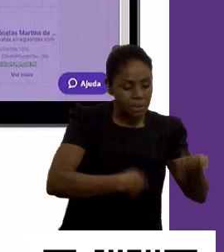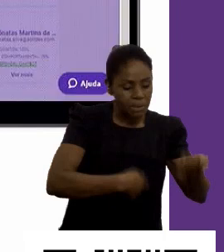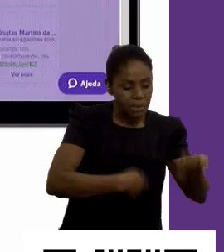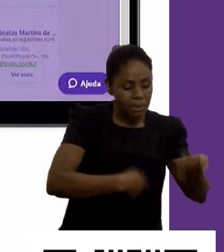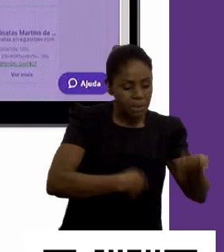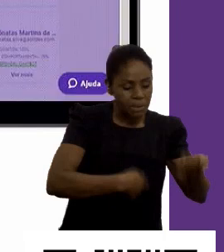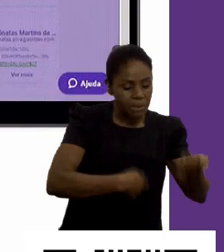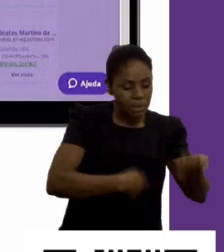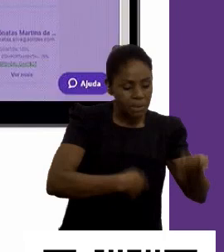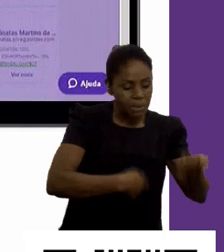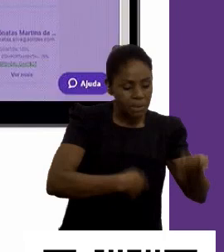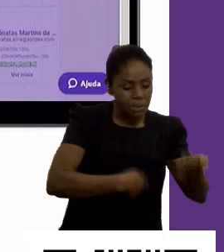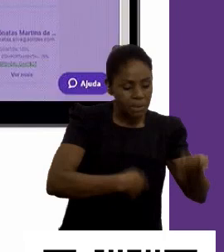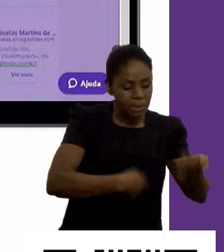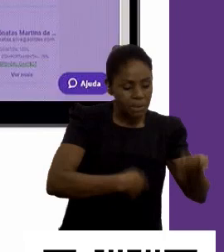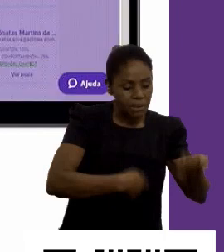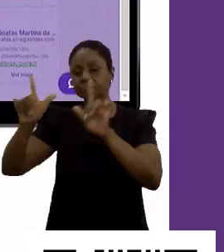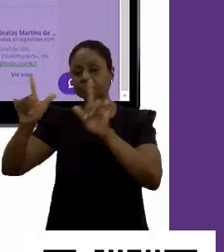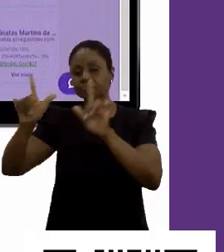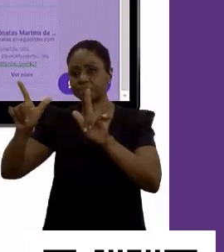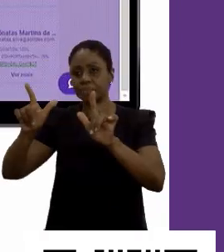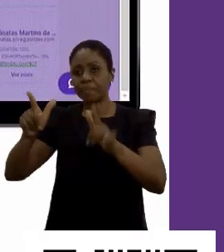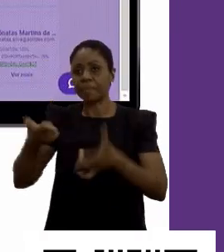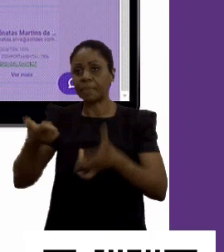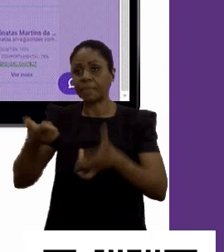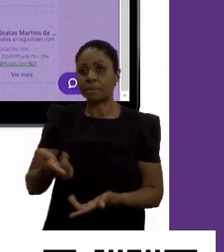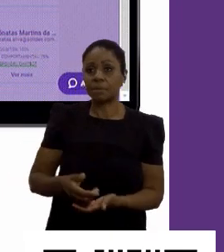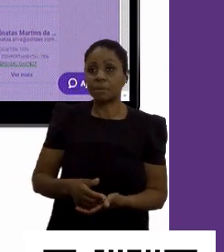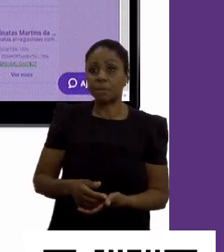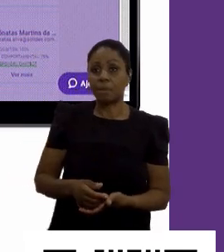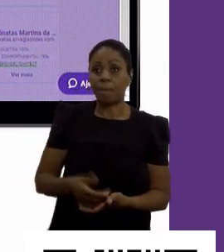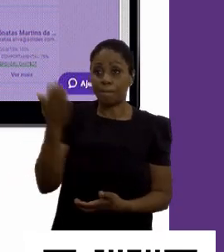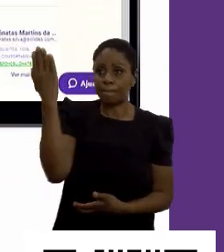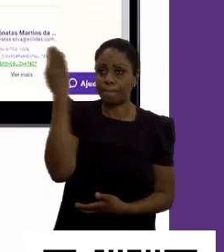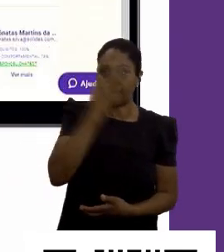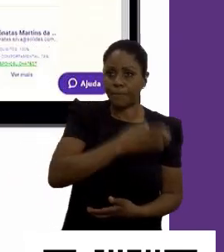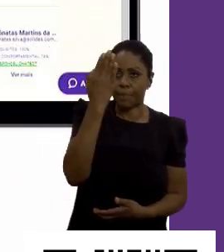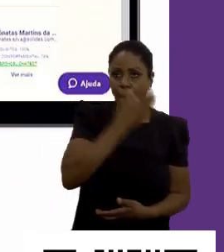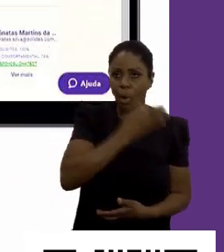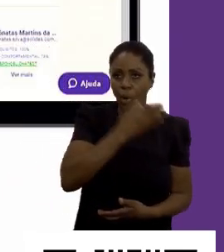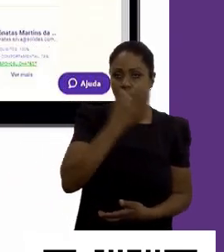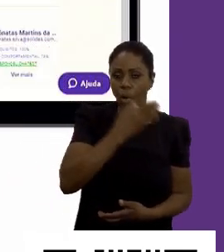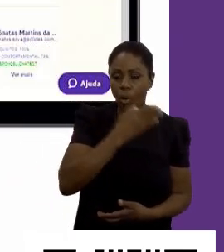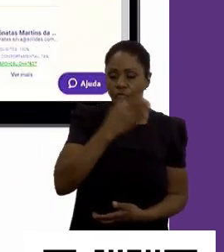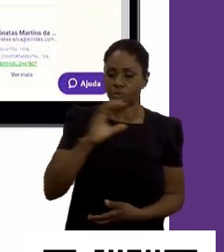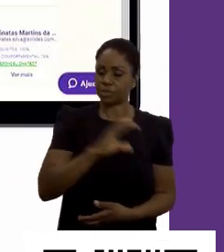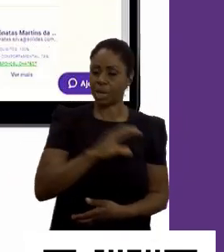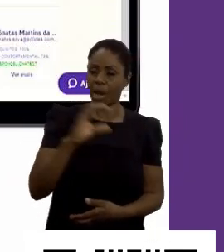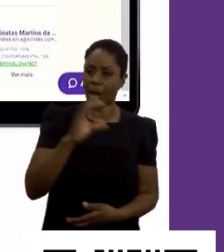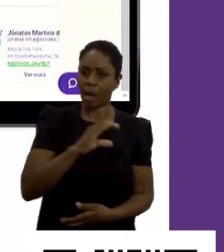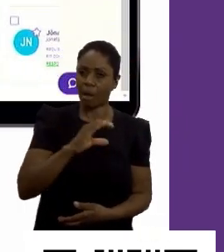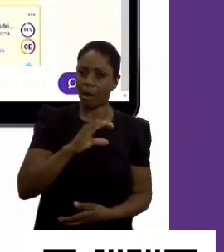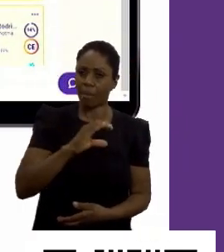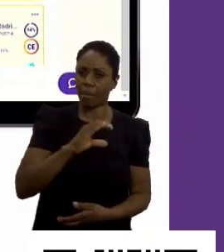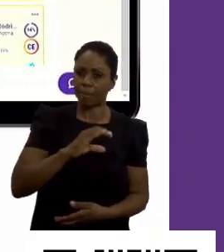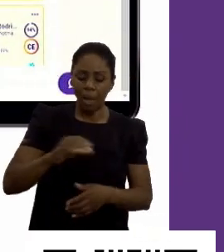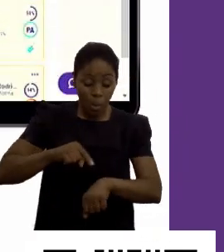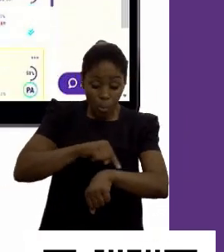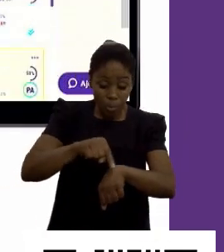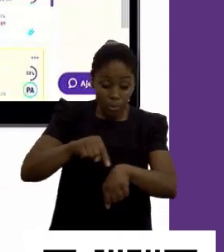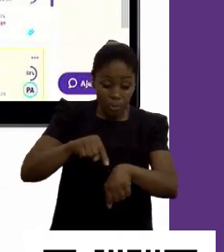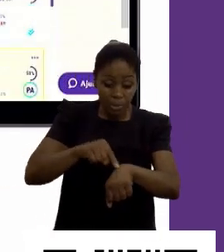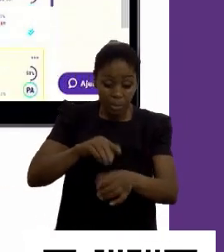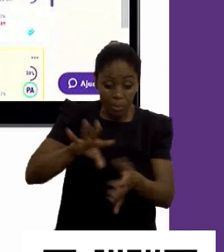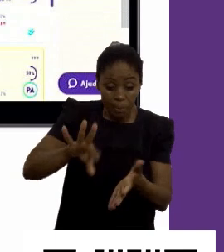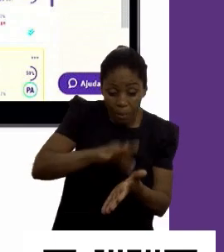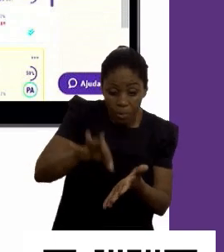configurar, isso é muito legal. Questão de ser um Kanban. Provas automatizadas. Quanto tempo os RHs levam para corrigir uma prova?